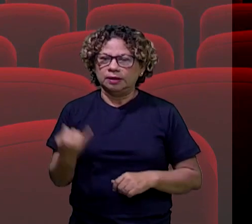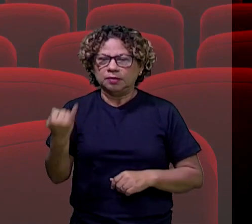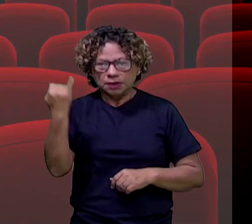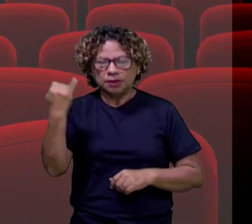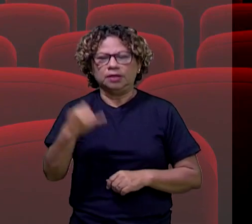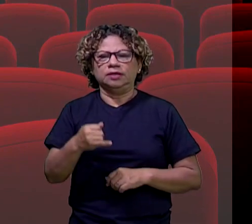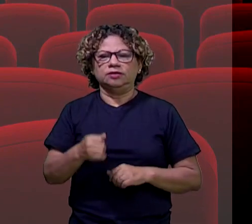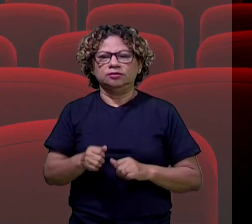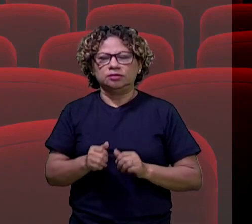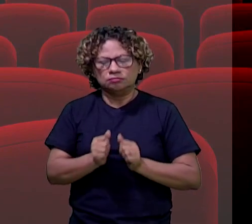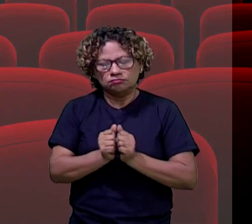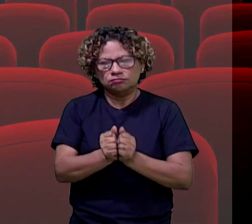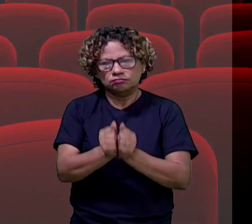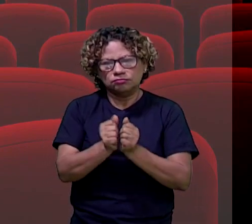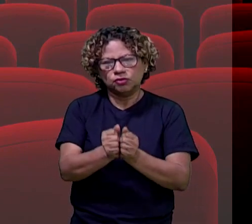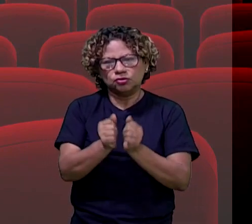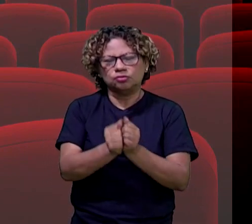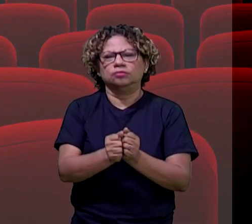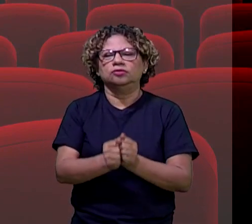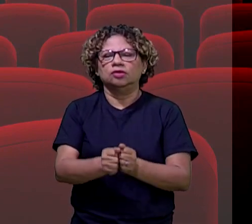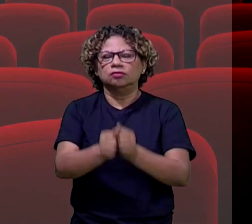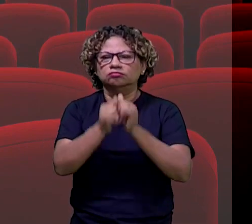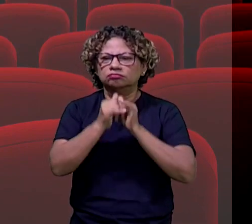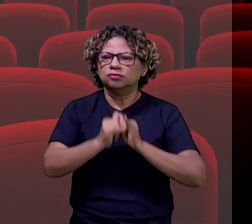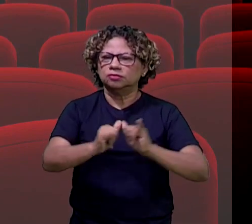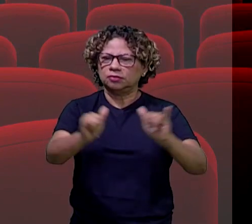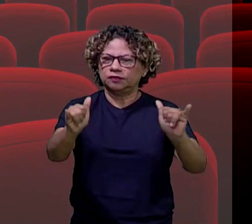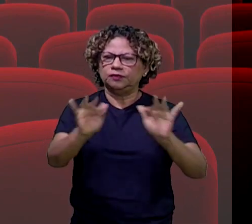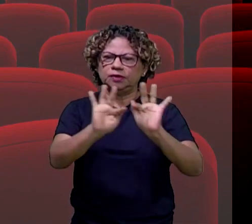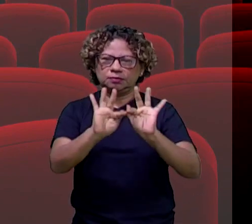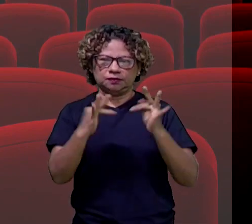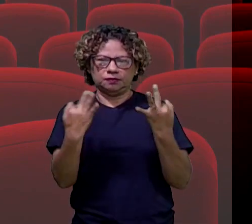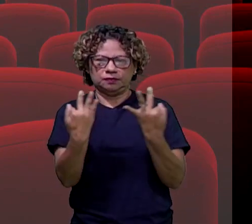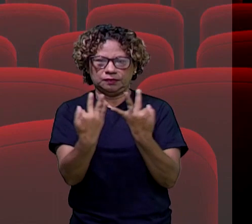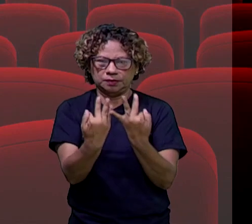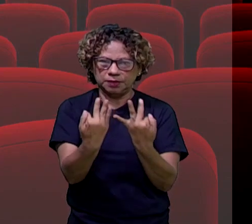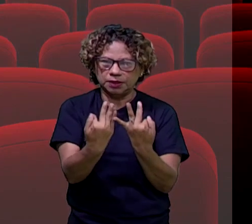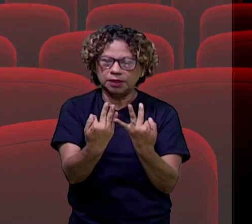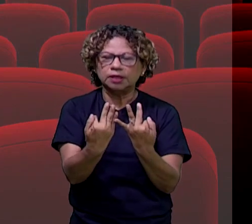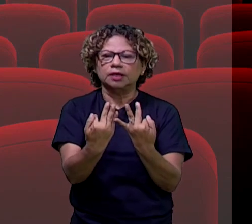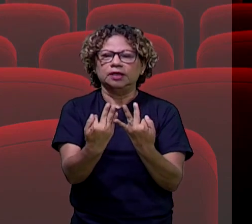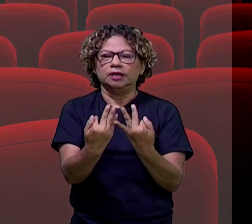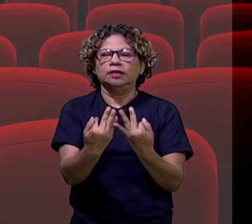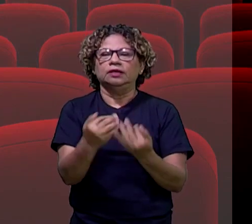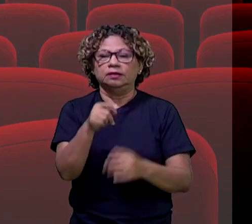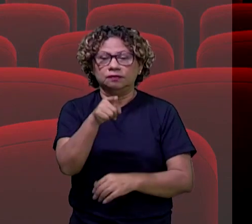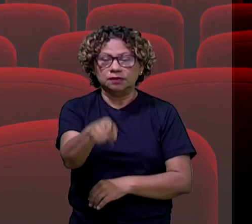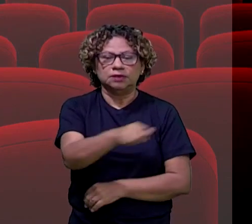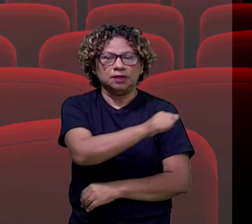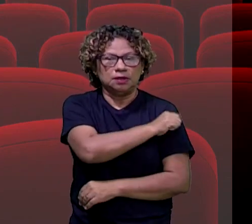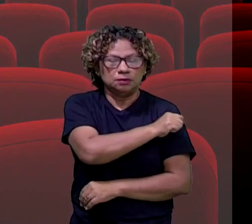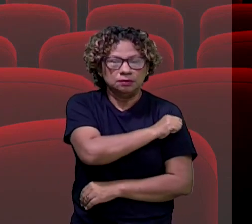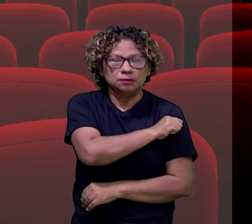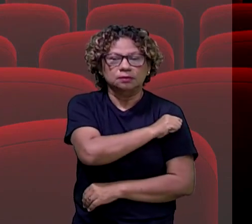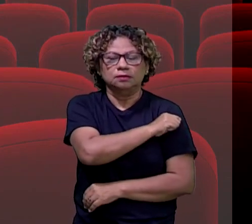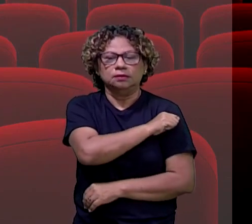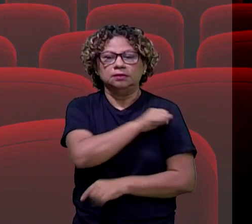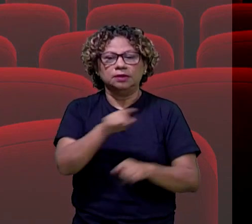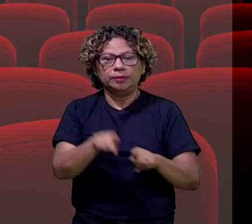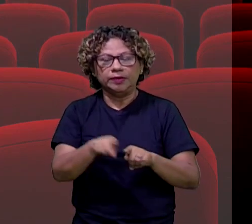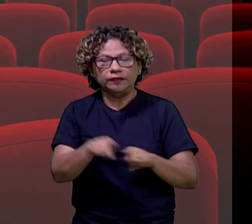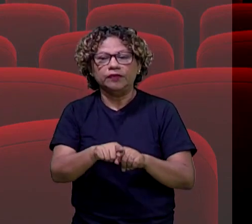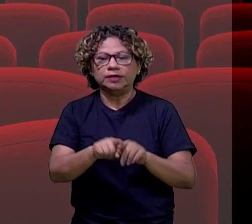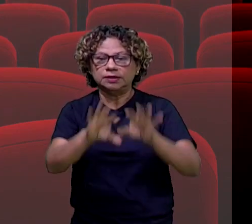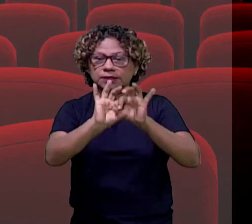tá bom? Então, fica o recadinho aí para vocês familiares também. E vocês, alunos, no momento de assistir o filme, verifique a classificação